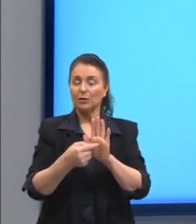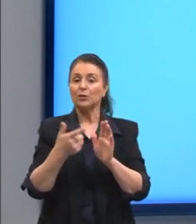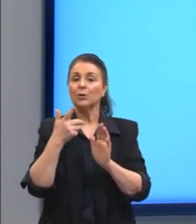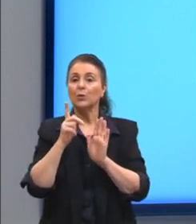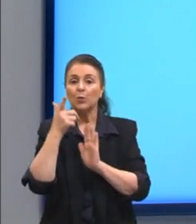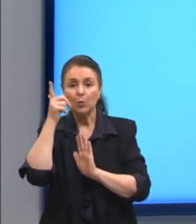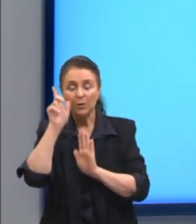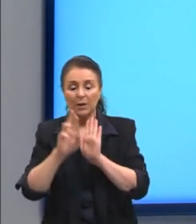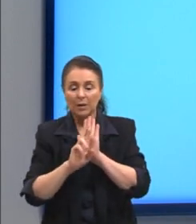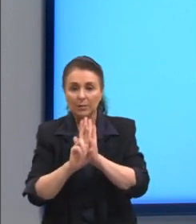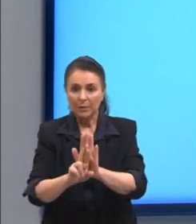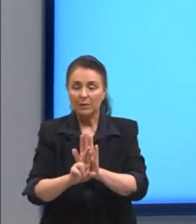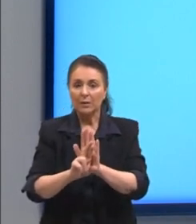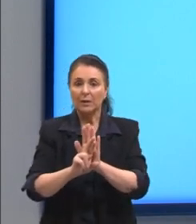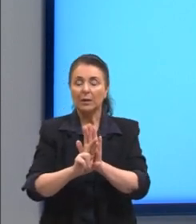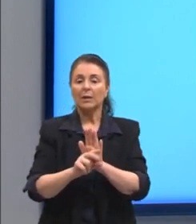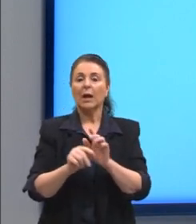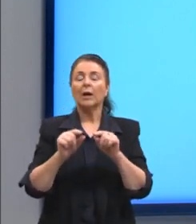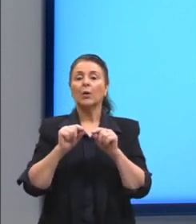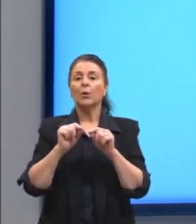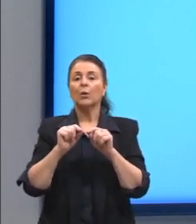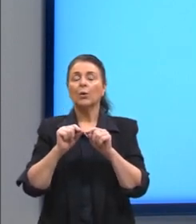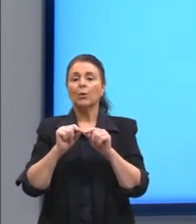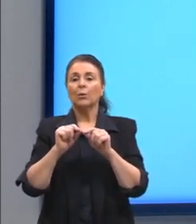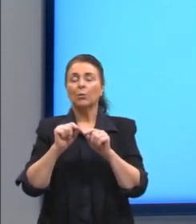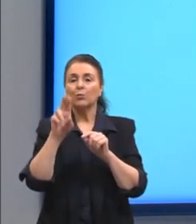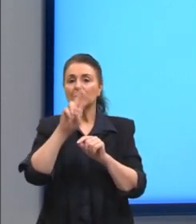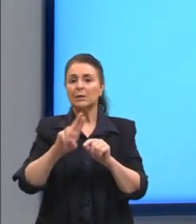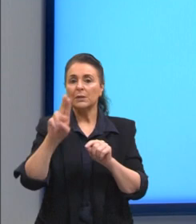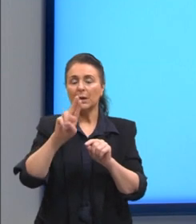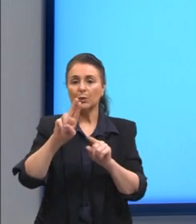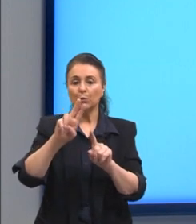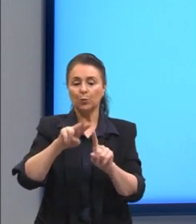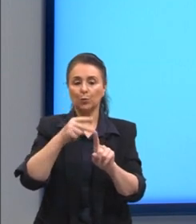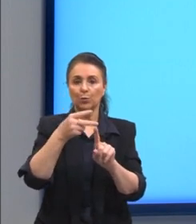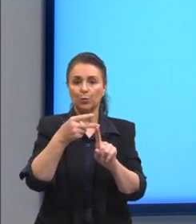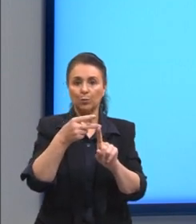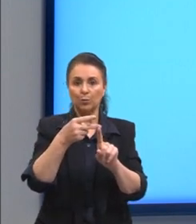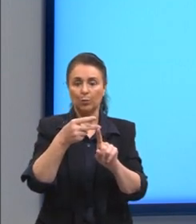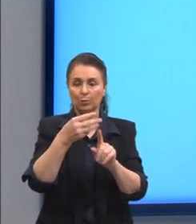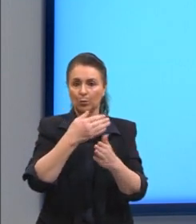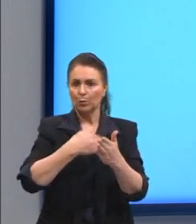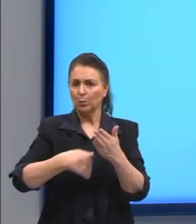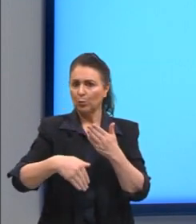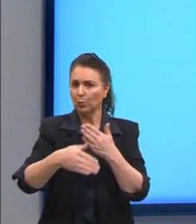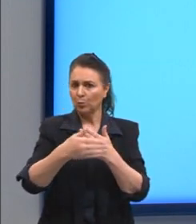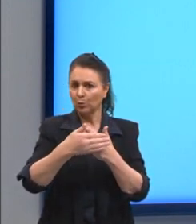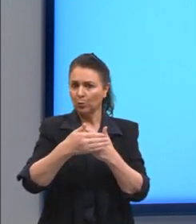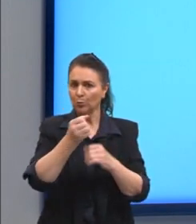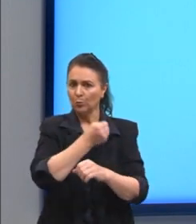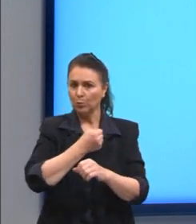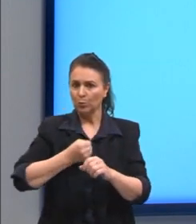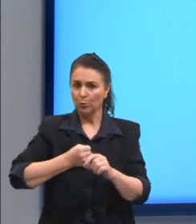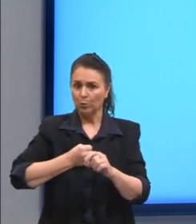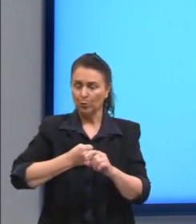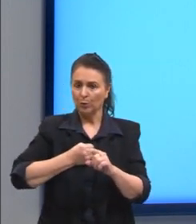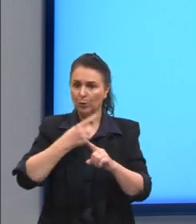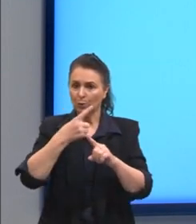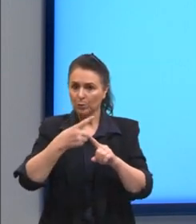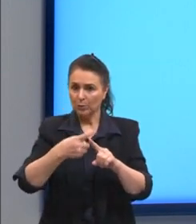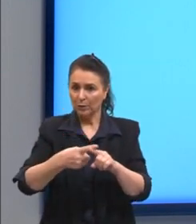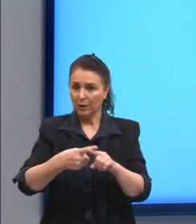entre eles com o expoente dois. Todo número ou todo valor multiplicado por ele mesmo pode ser